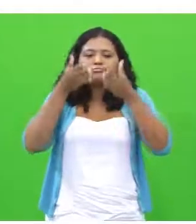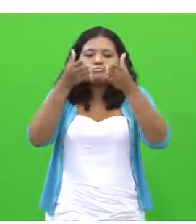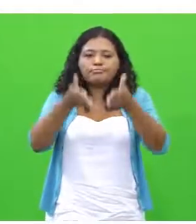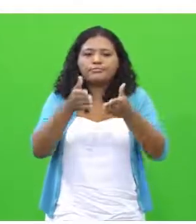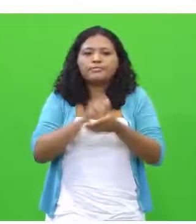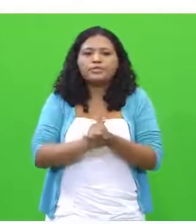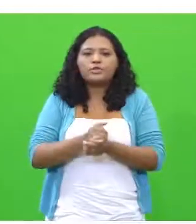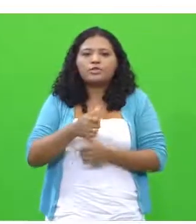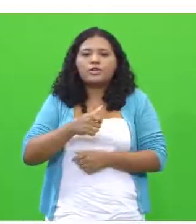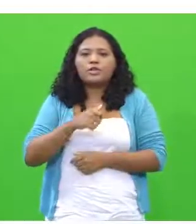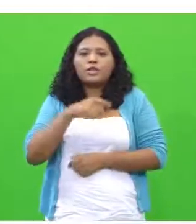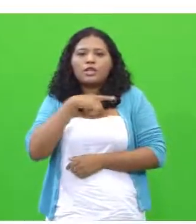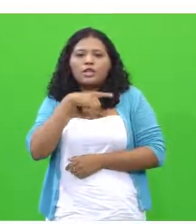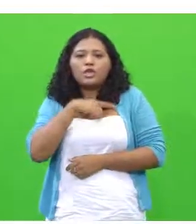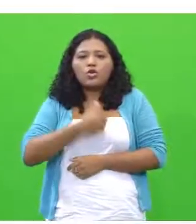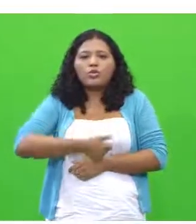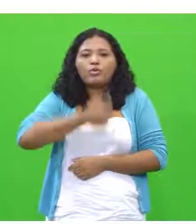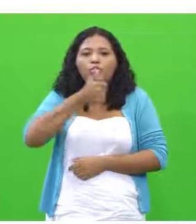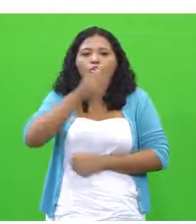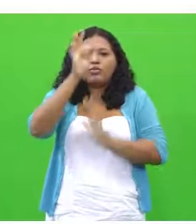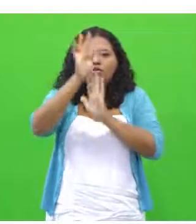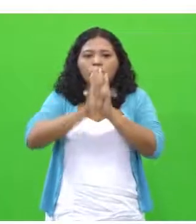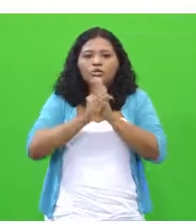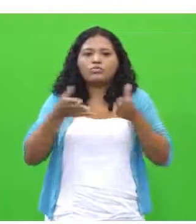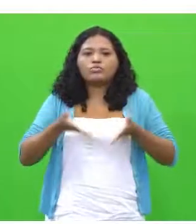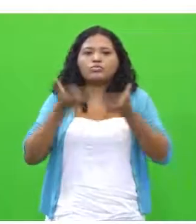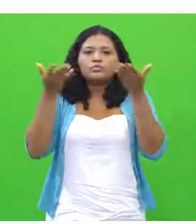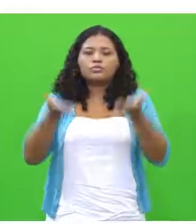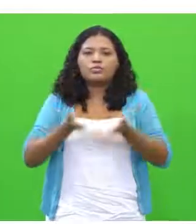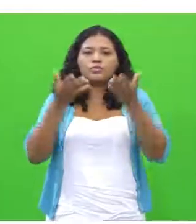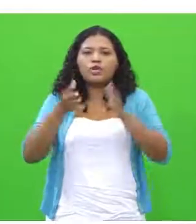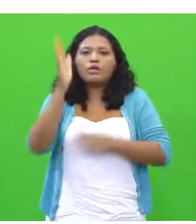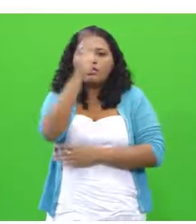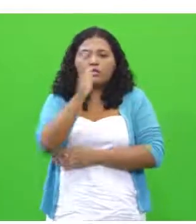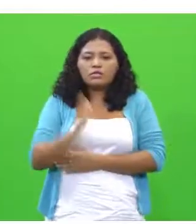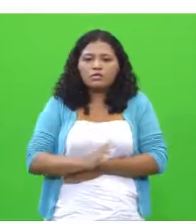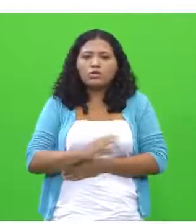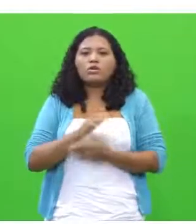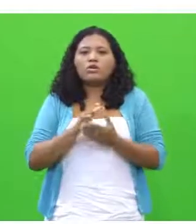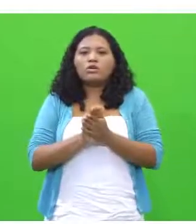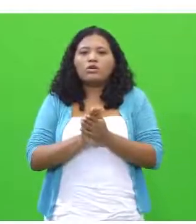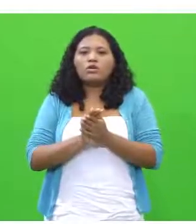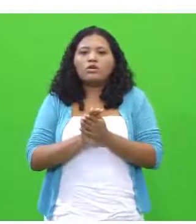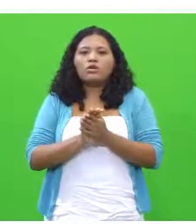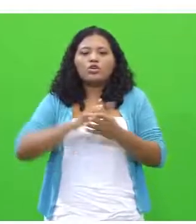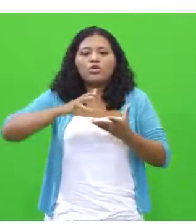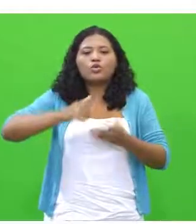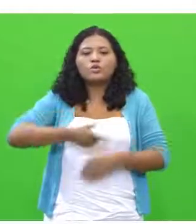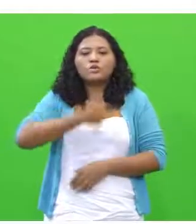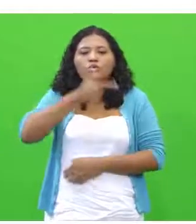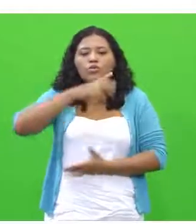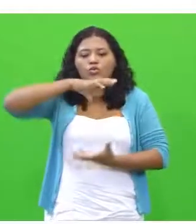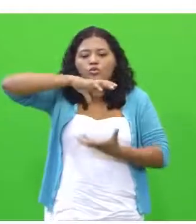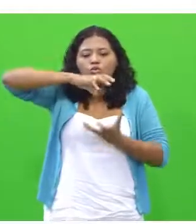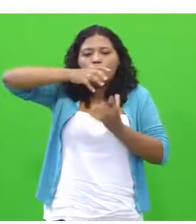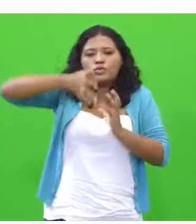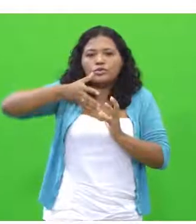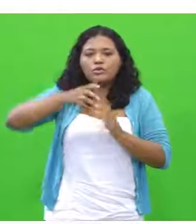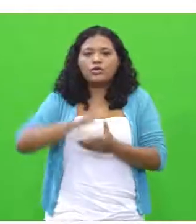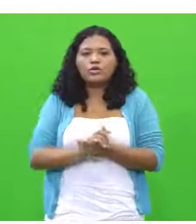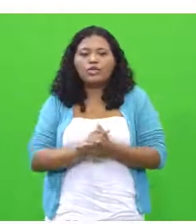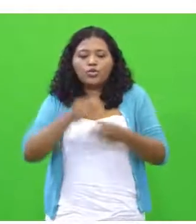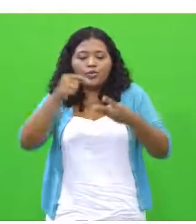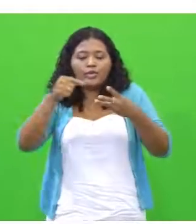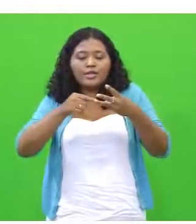Então nós temos o primeiro texto motivador âmbito nacional, o segundo texto mundial. E o terceiro texto